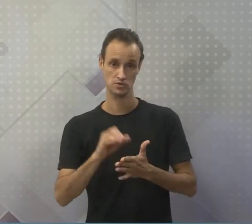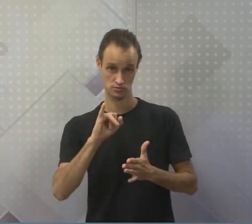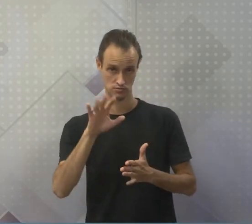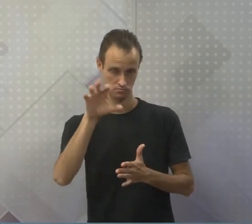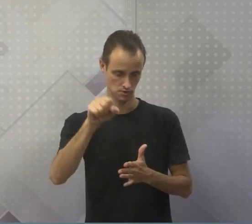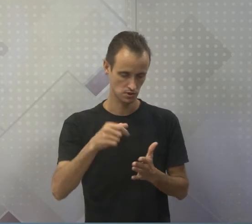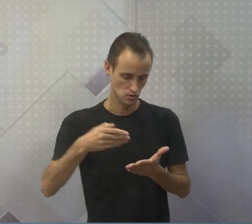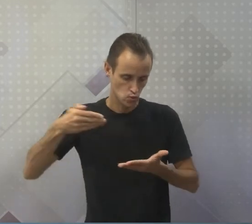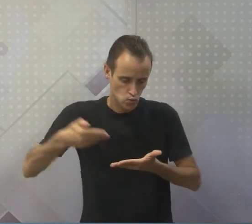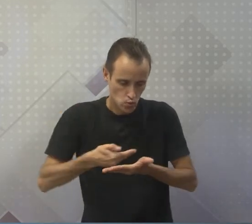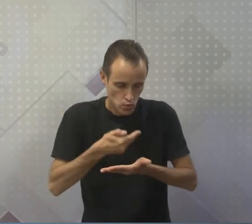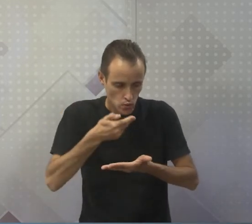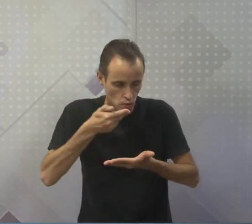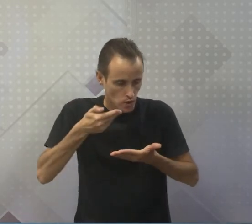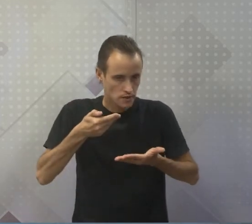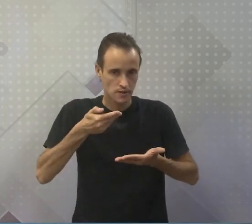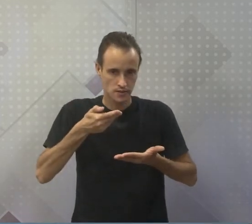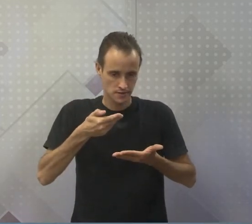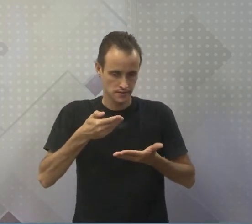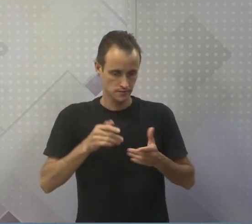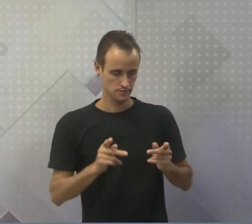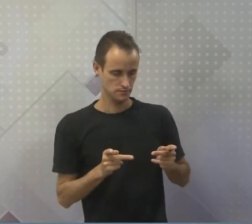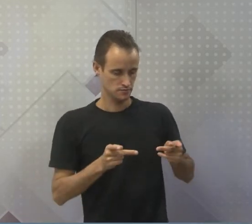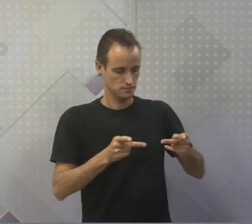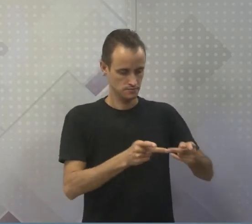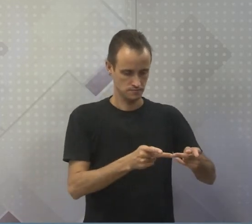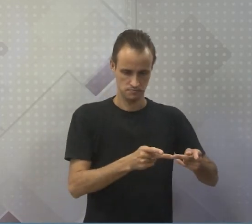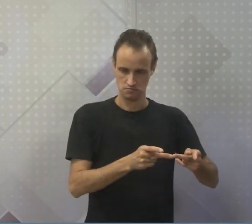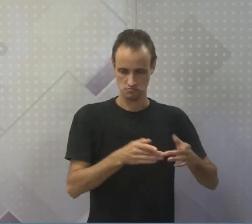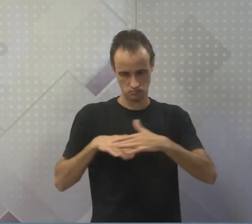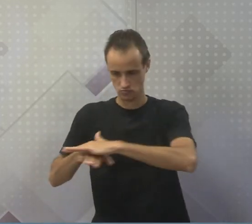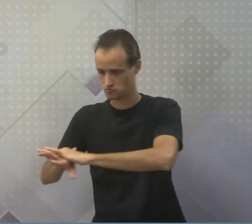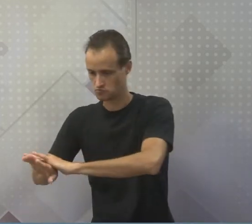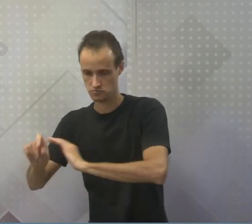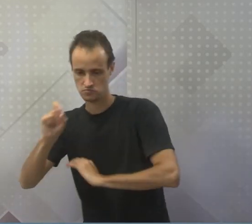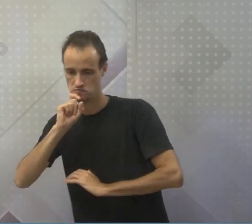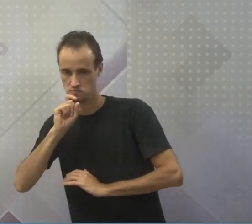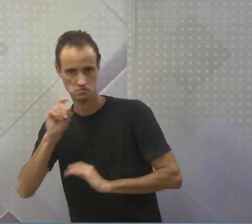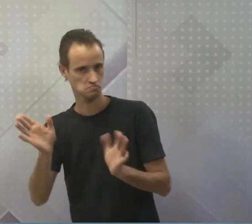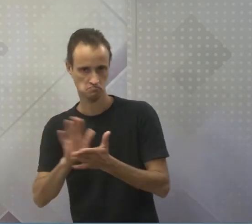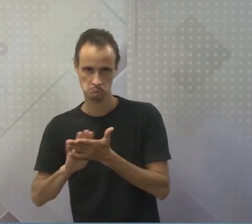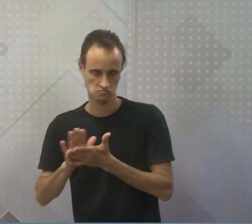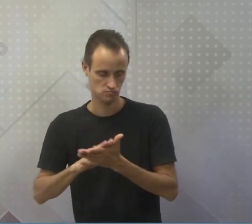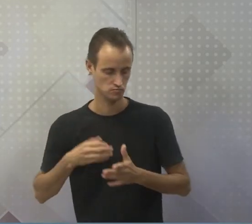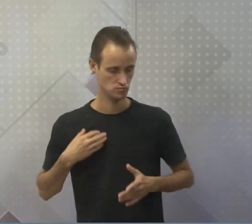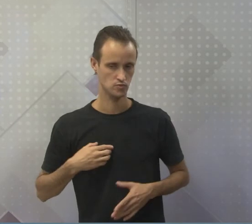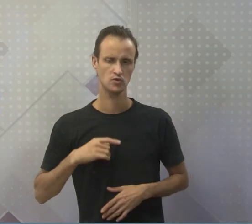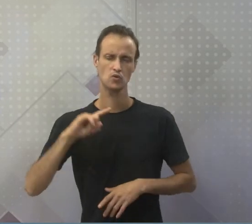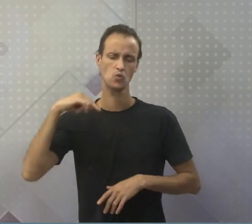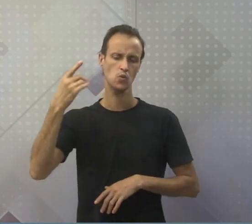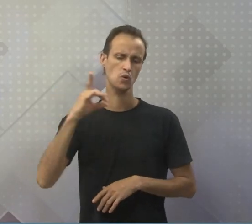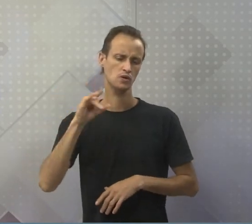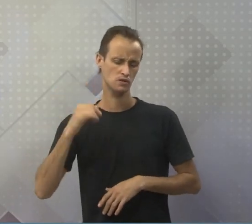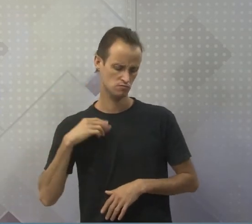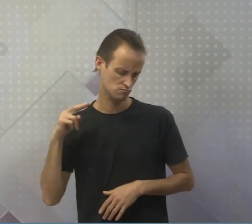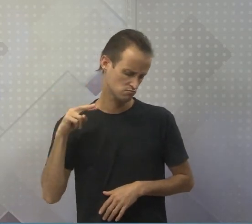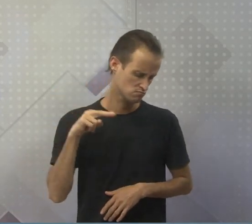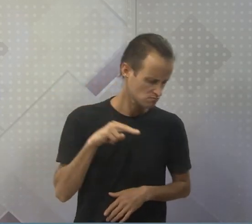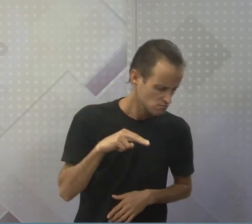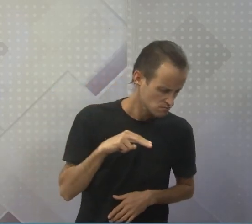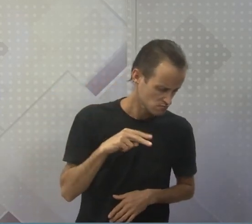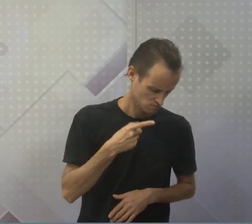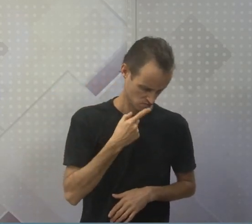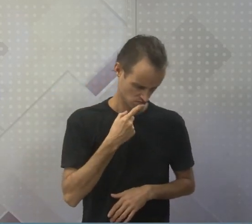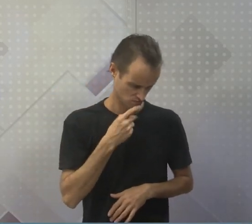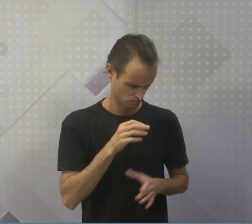sopa, deixou a sopa fora da reladeira, no outro dia, quando você for olhar a sopa, a sopa vai estar com um